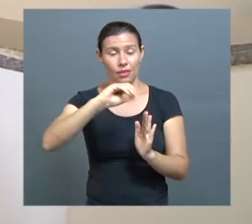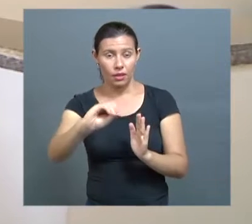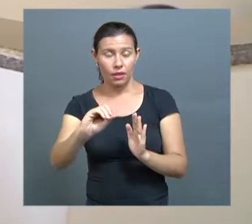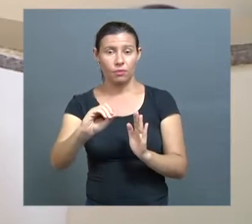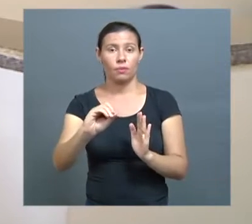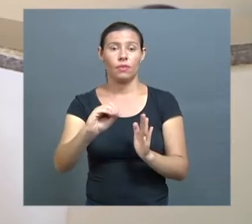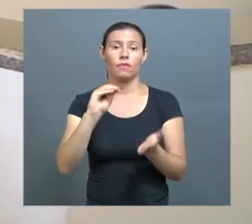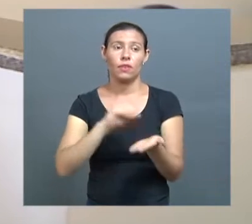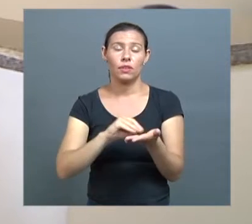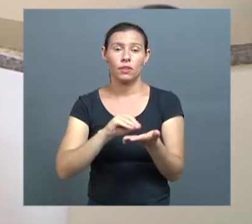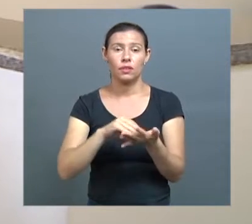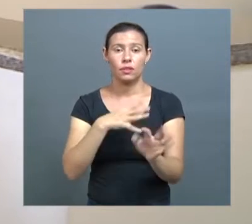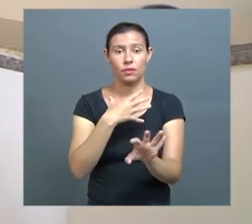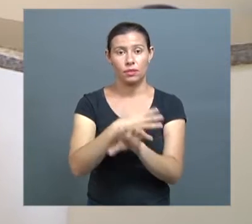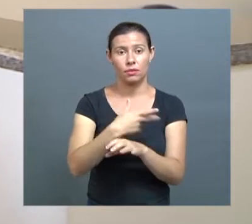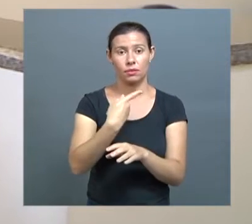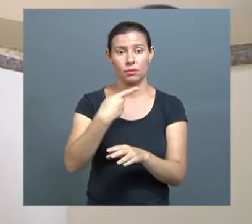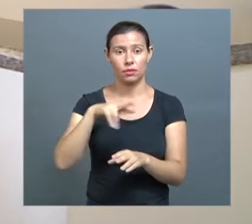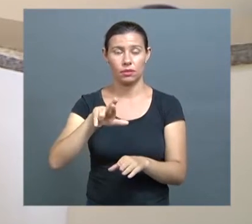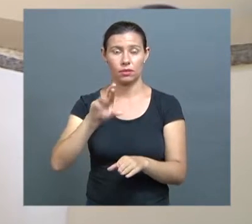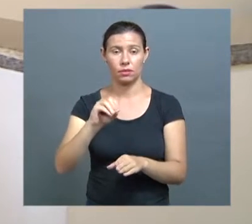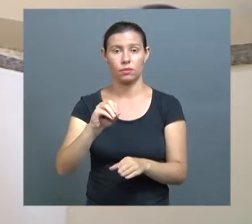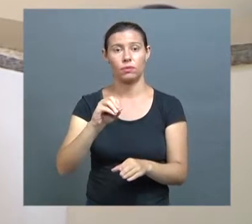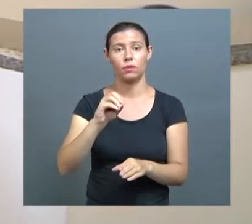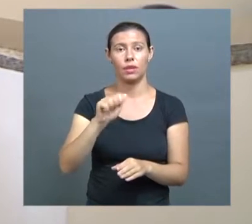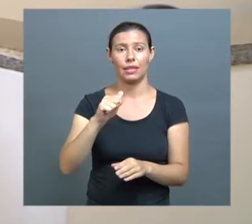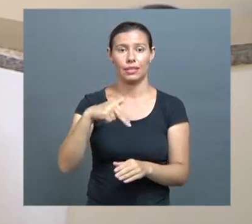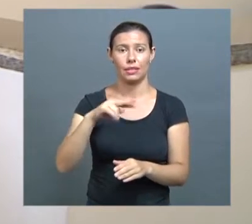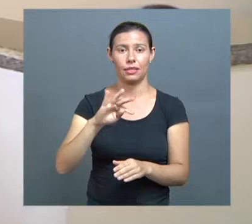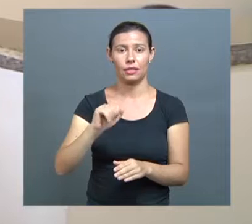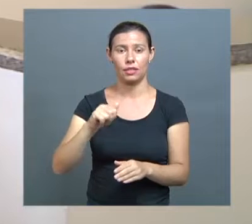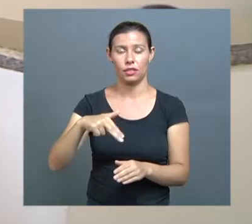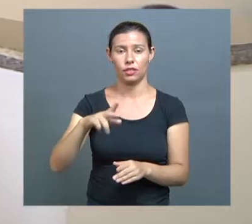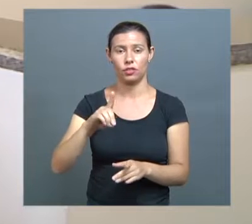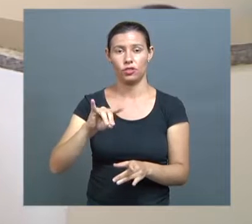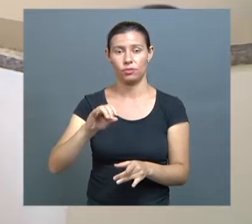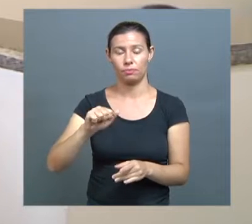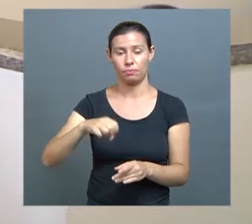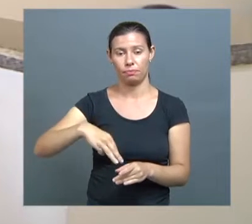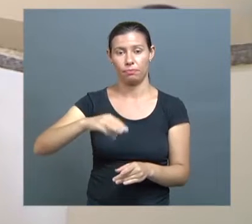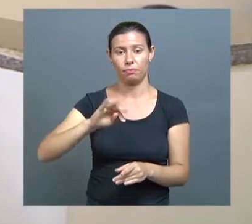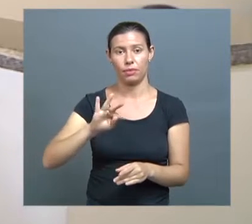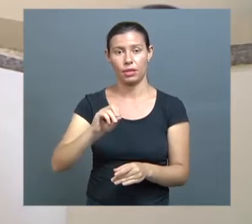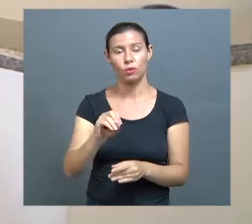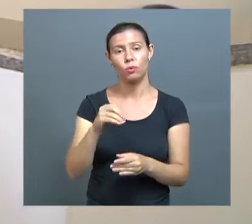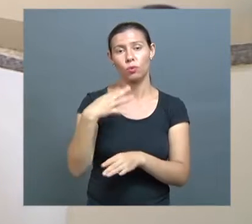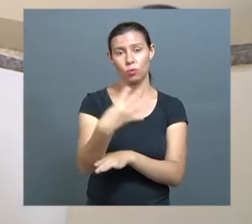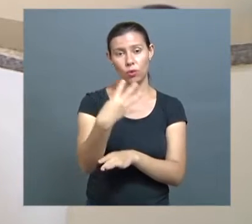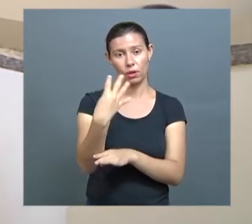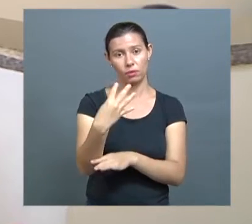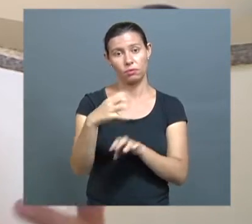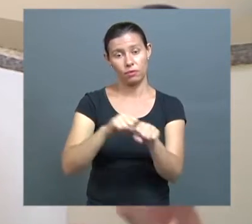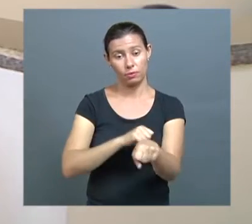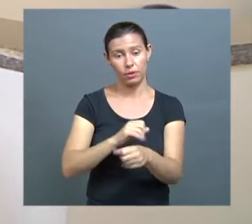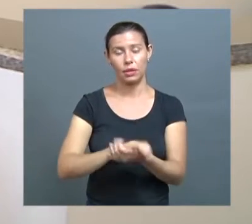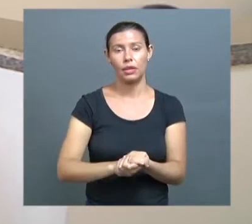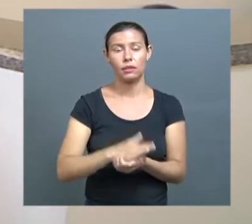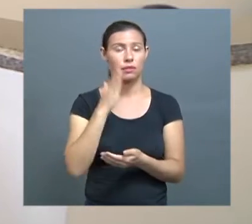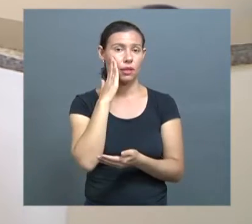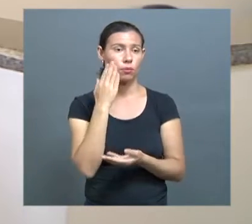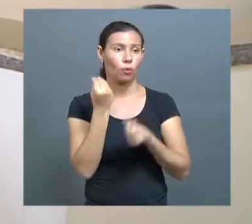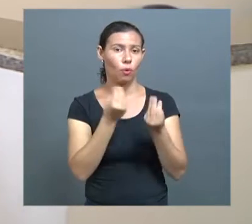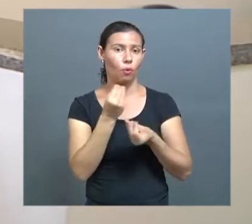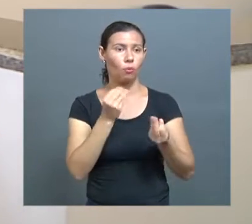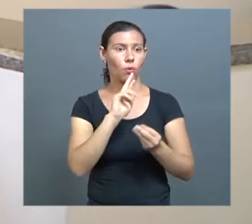apenas o estágio em pronto-atendimento 4 para eu me formar, como a gente não sabe como vai ficar essa situação do pronto-socorro, se a gente vai poder